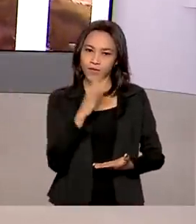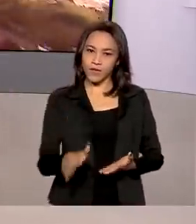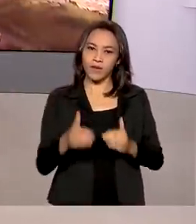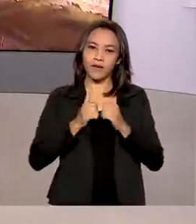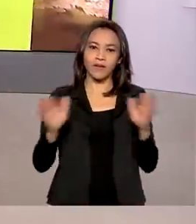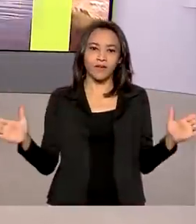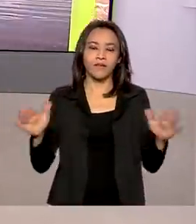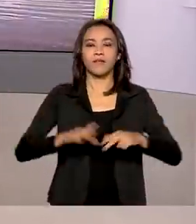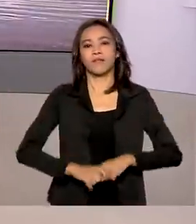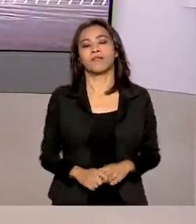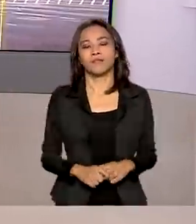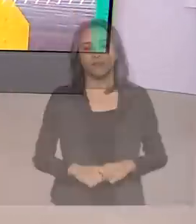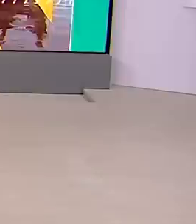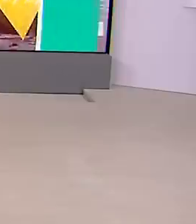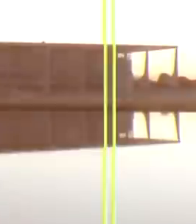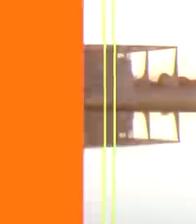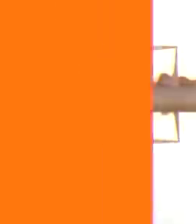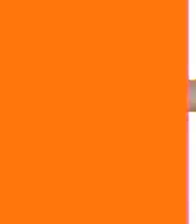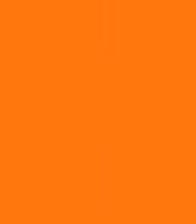já está no ar.